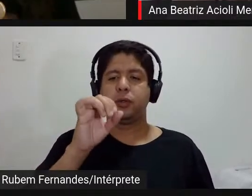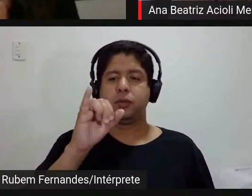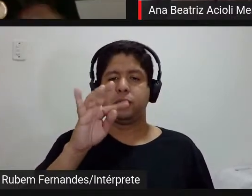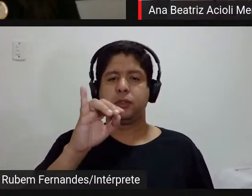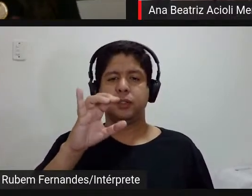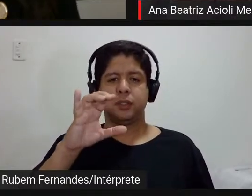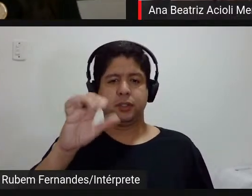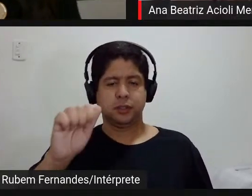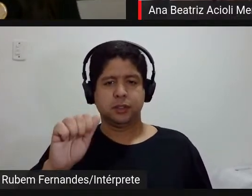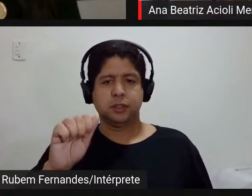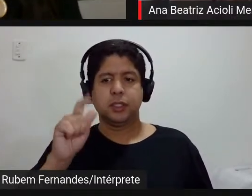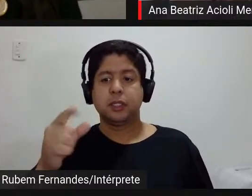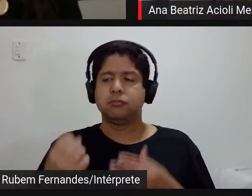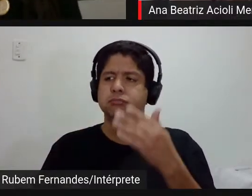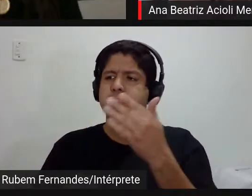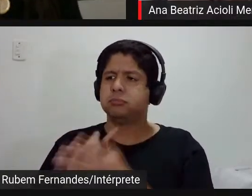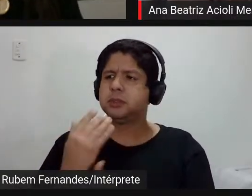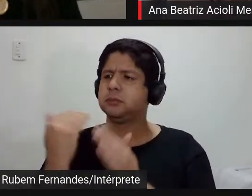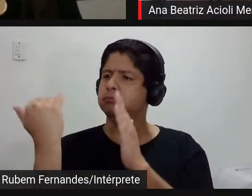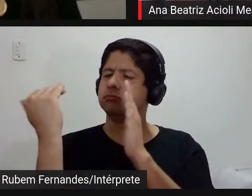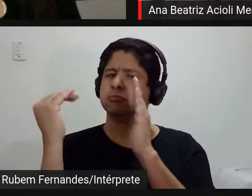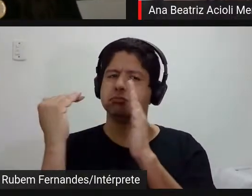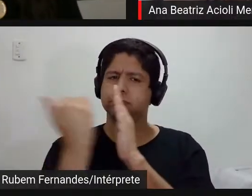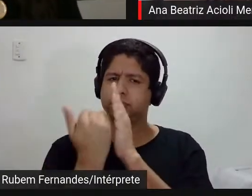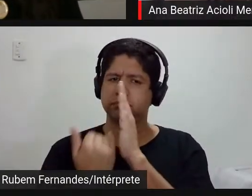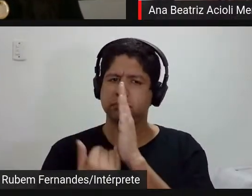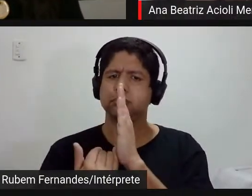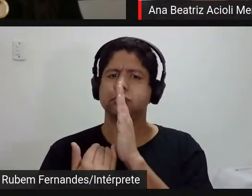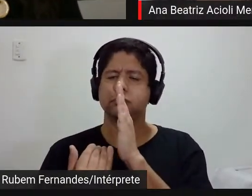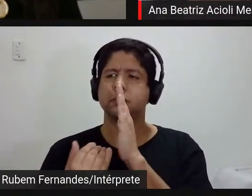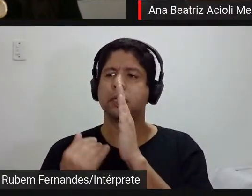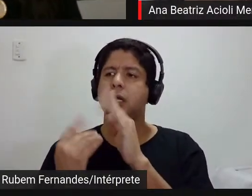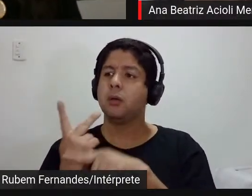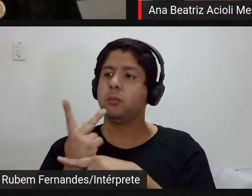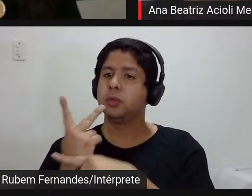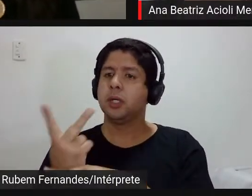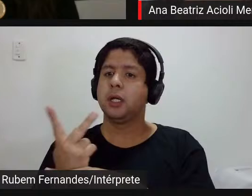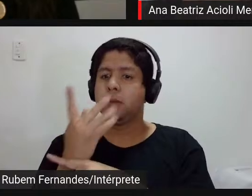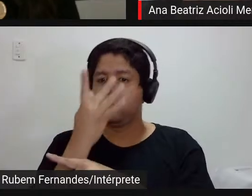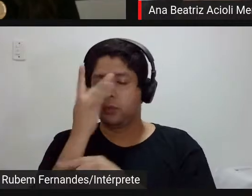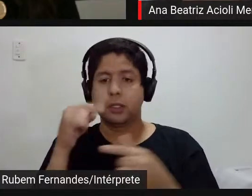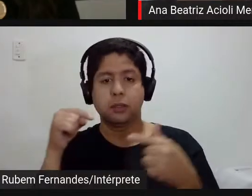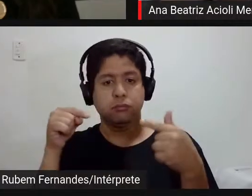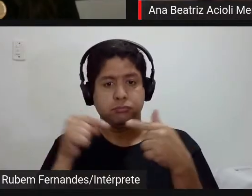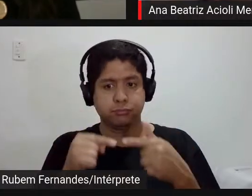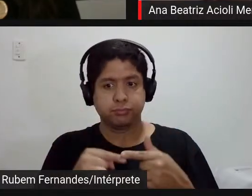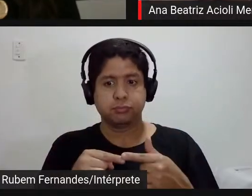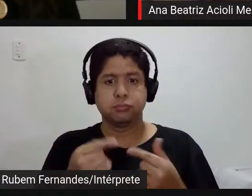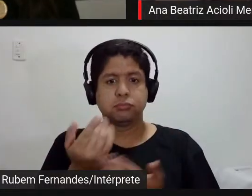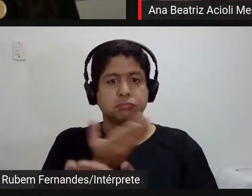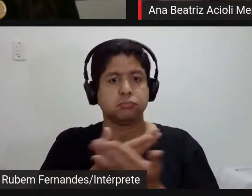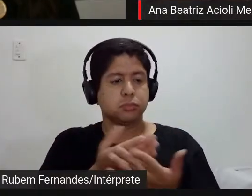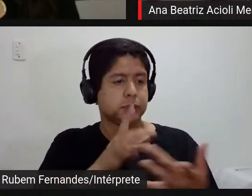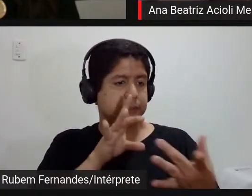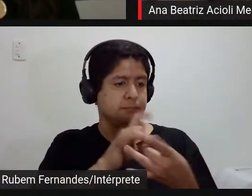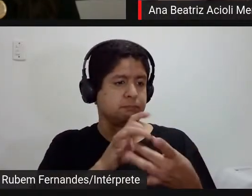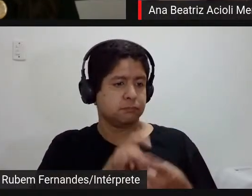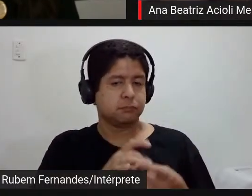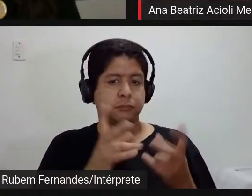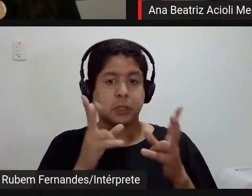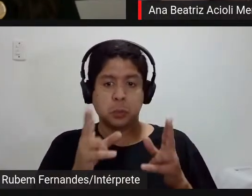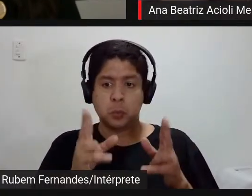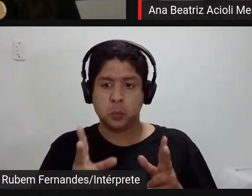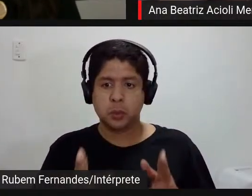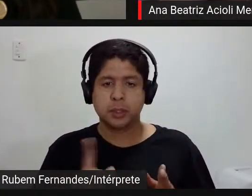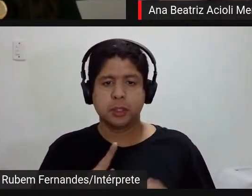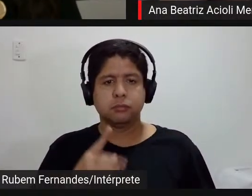conceitos as categorias que ele criou e buscar artistas contemporâneas que estavam dialogando com aquelas questões hoje né a partir